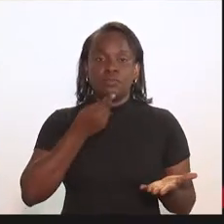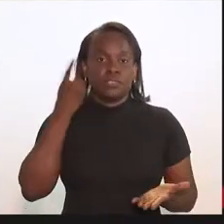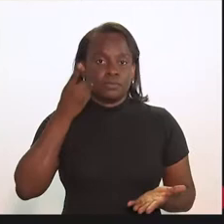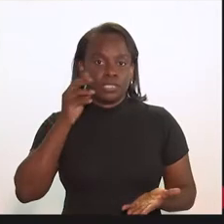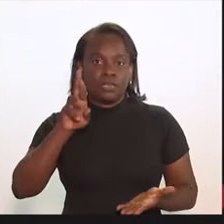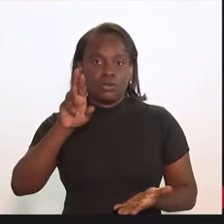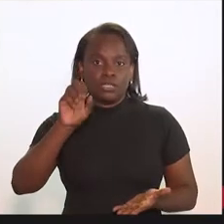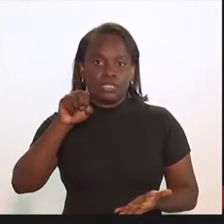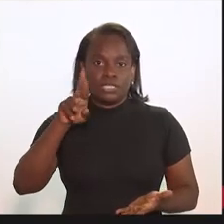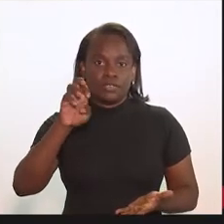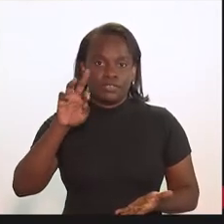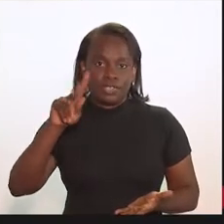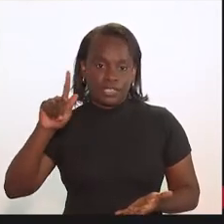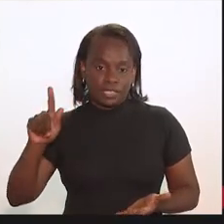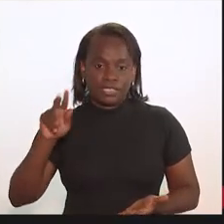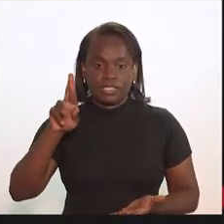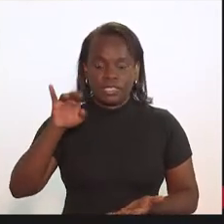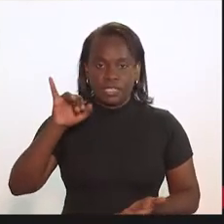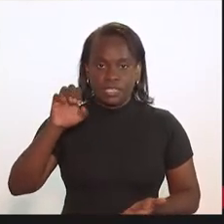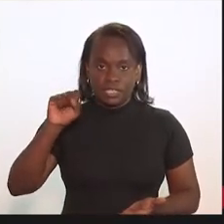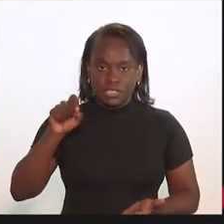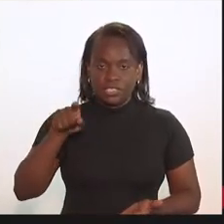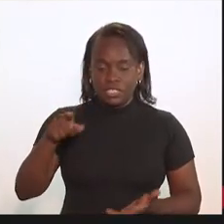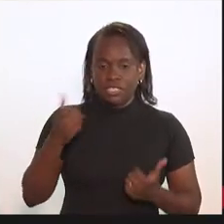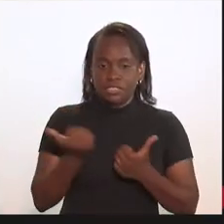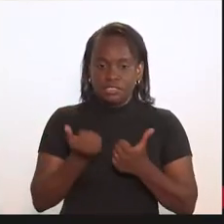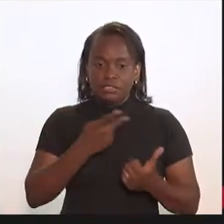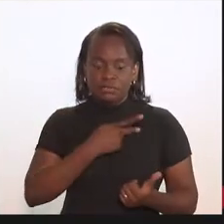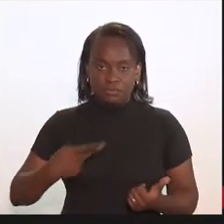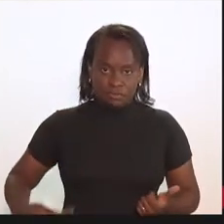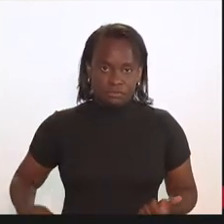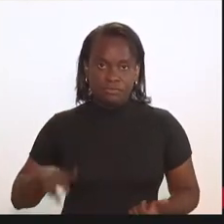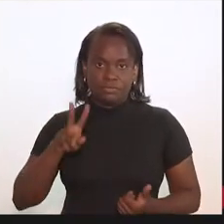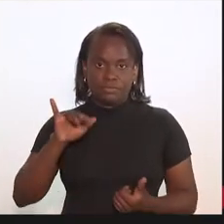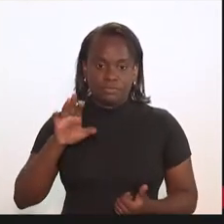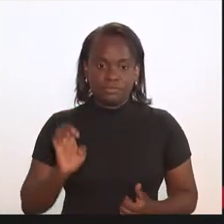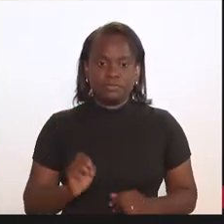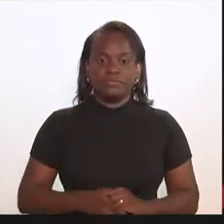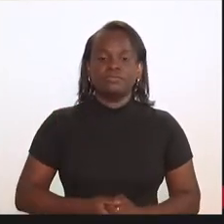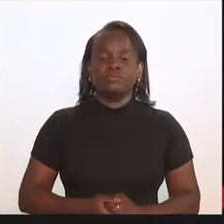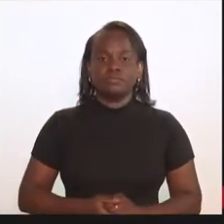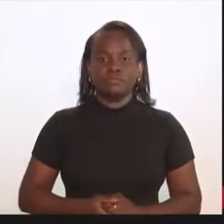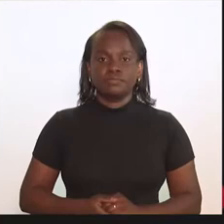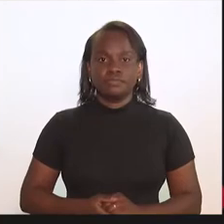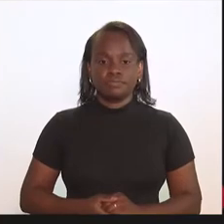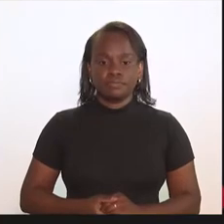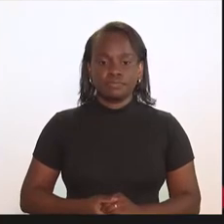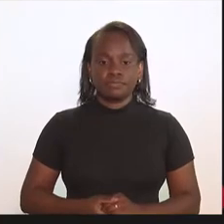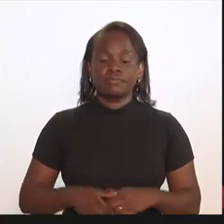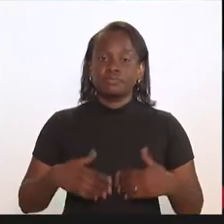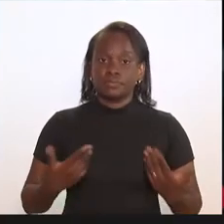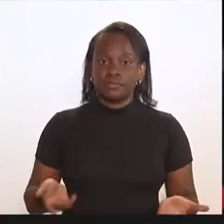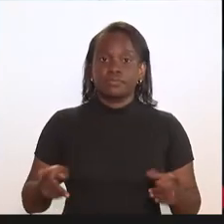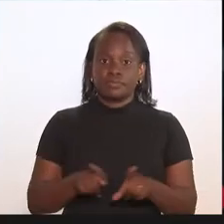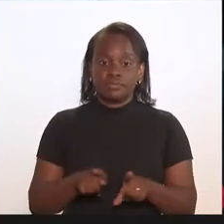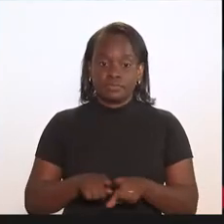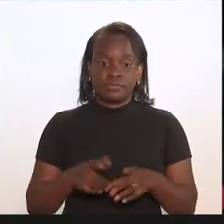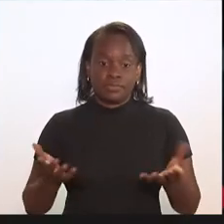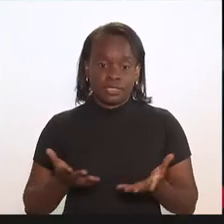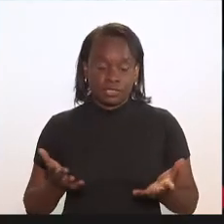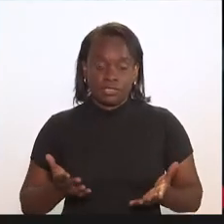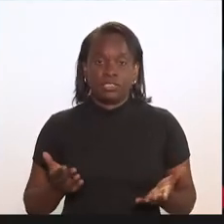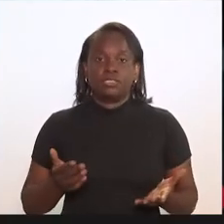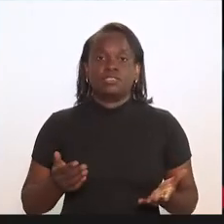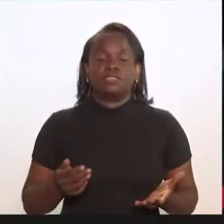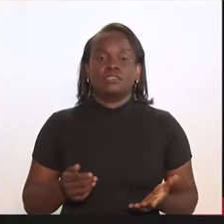deputado Rosenberg Reis, para o referido cargo de vice-presidente. E, nesse momento,